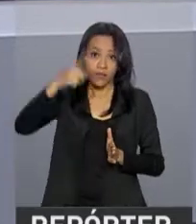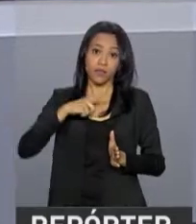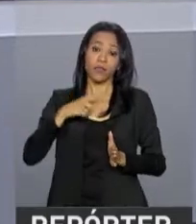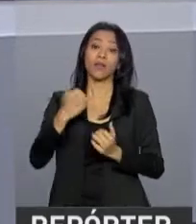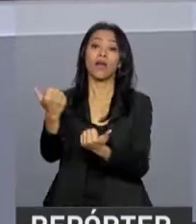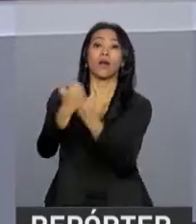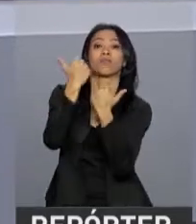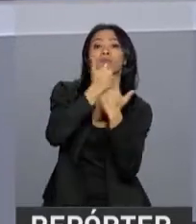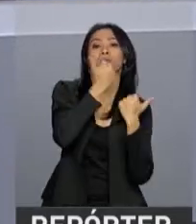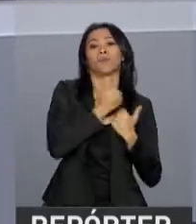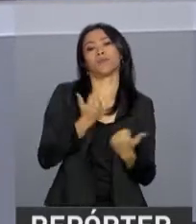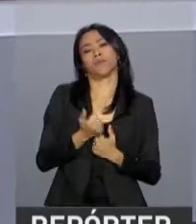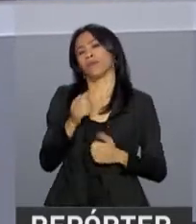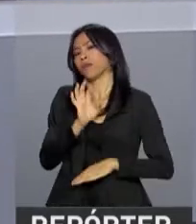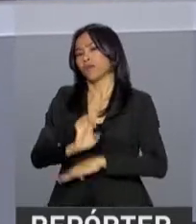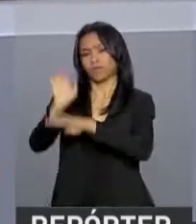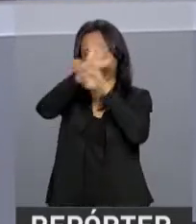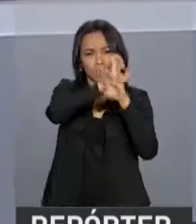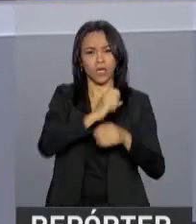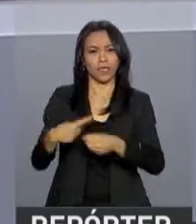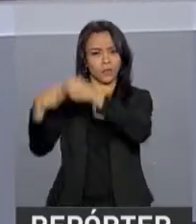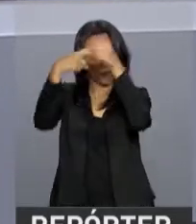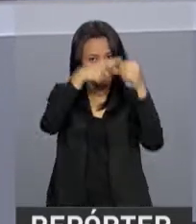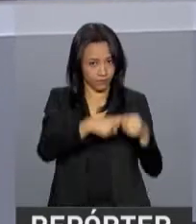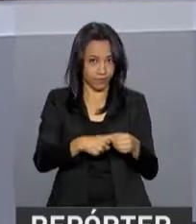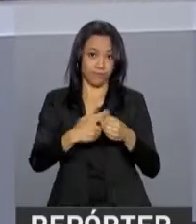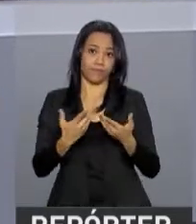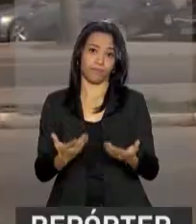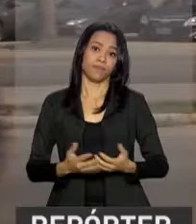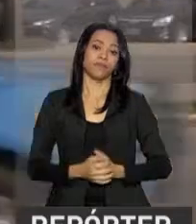segurança federais, estaduais e municipais.